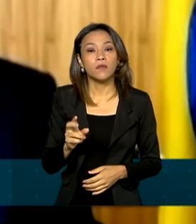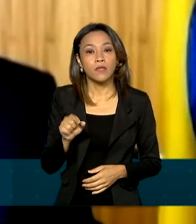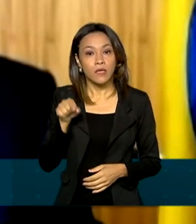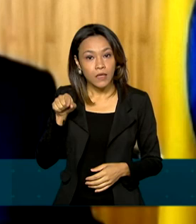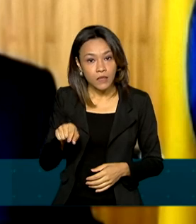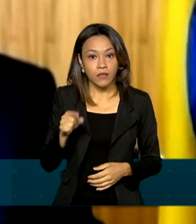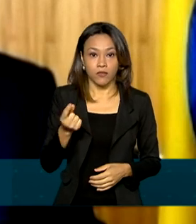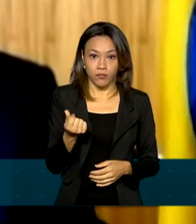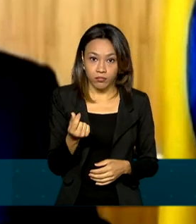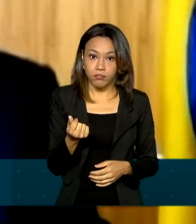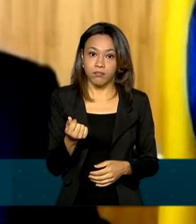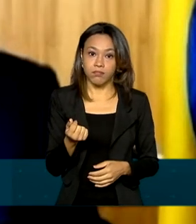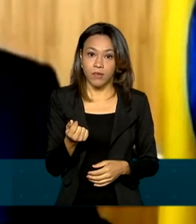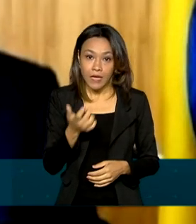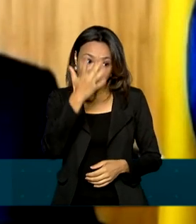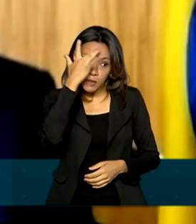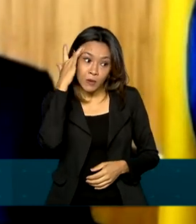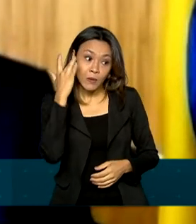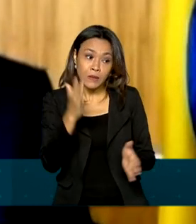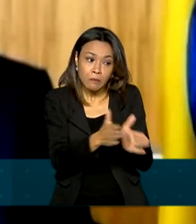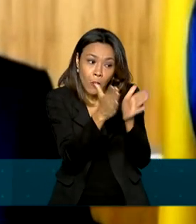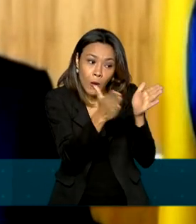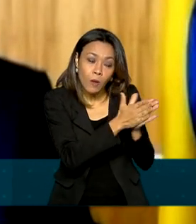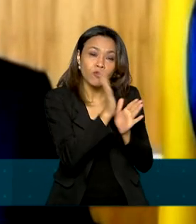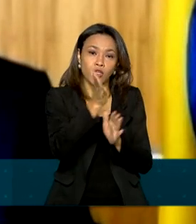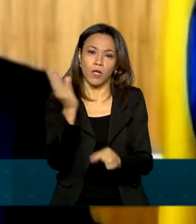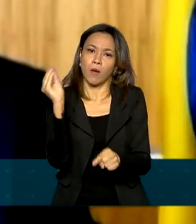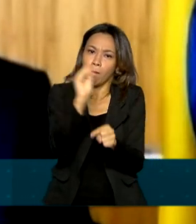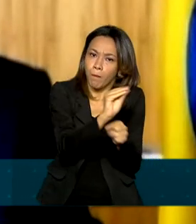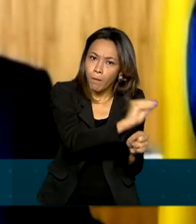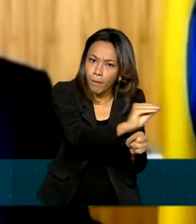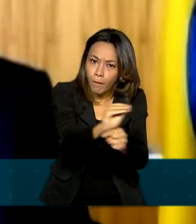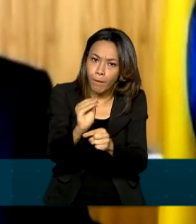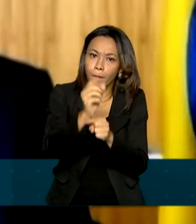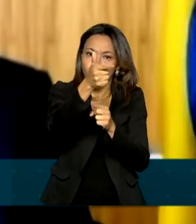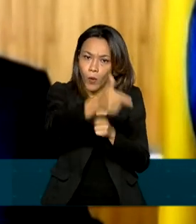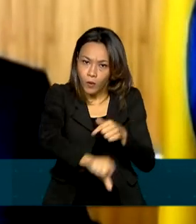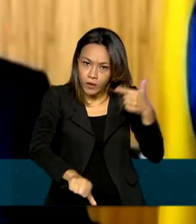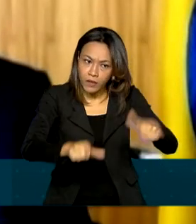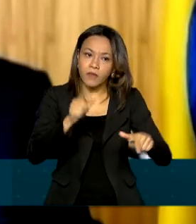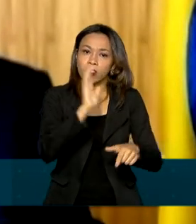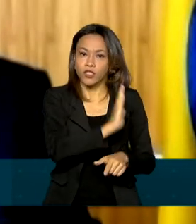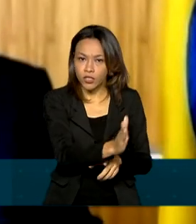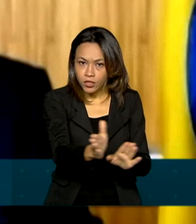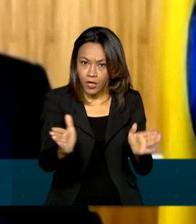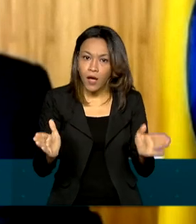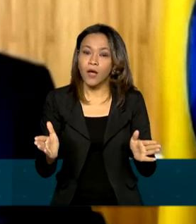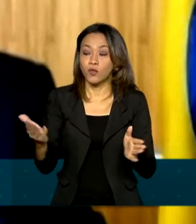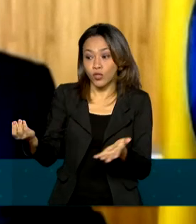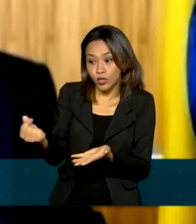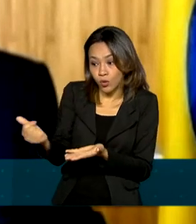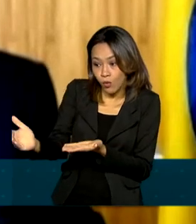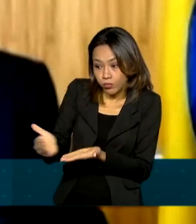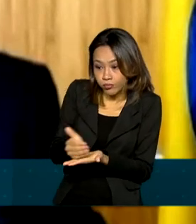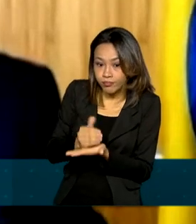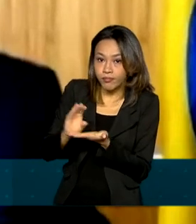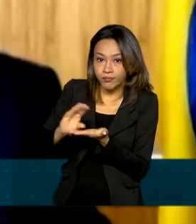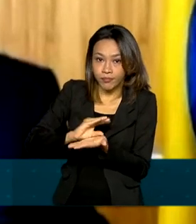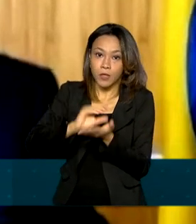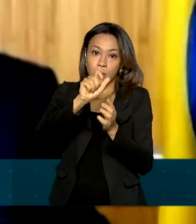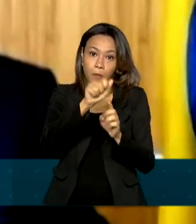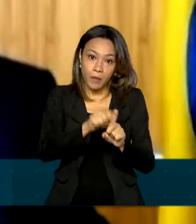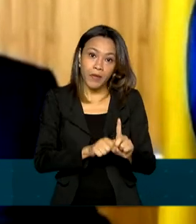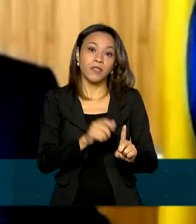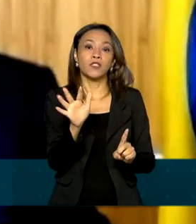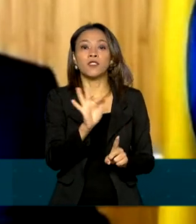Então, os invisíveis já estão protegidos de novo. Já estão protegidos de novo, os recursos começam a chegar. E, curiosamente, janeiro e fevereiro,